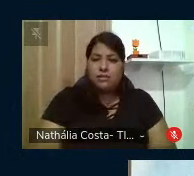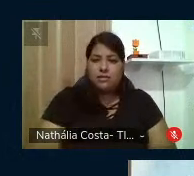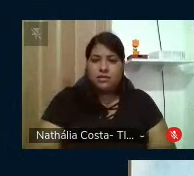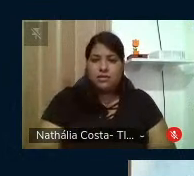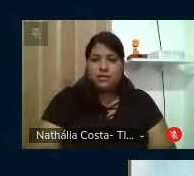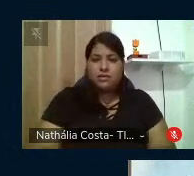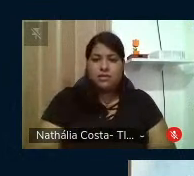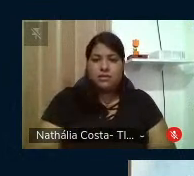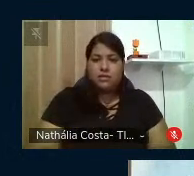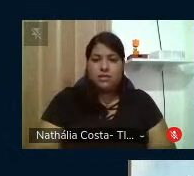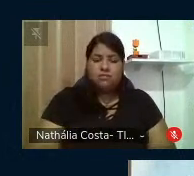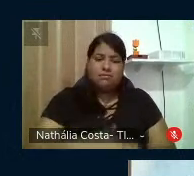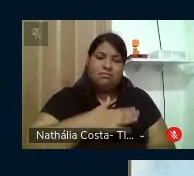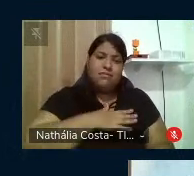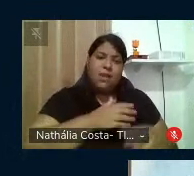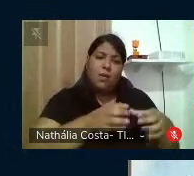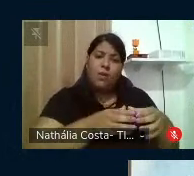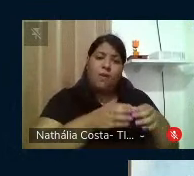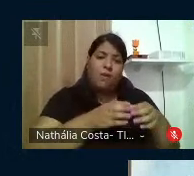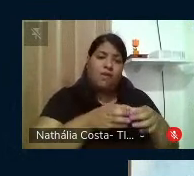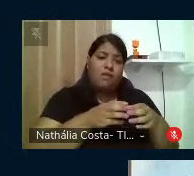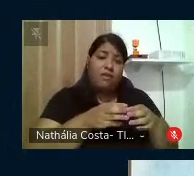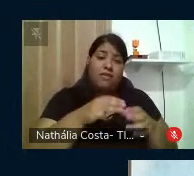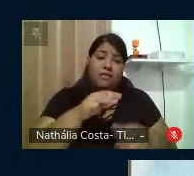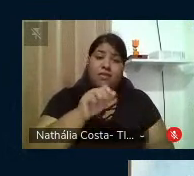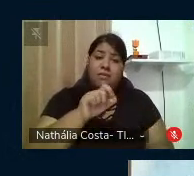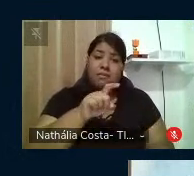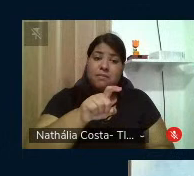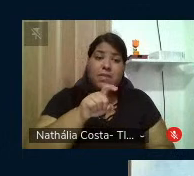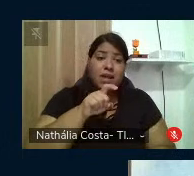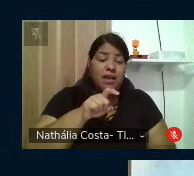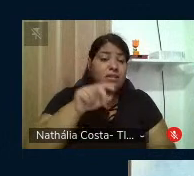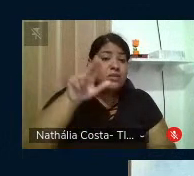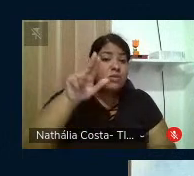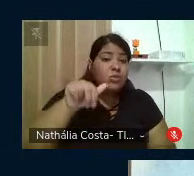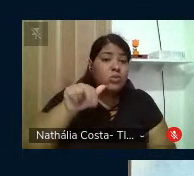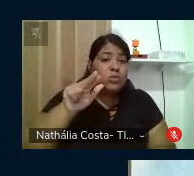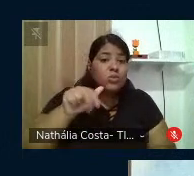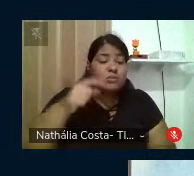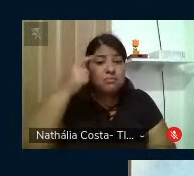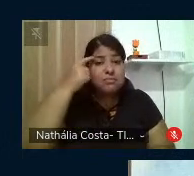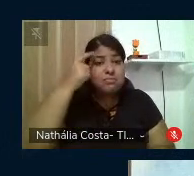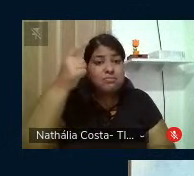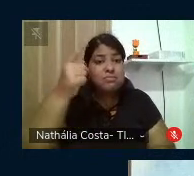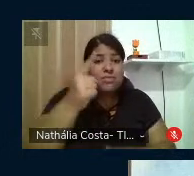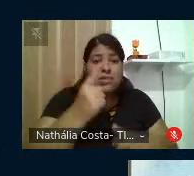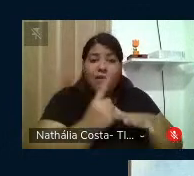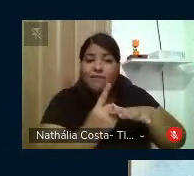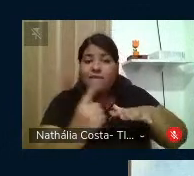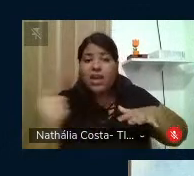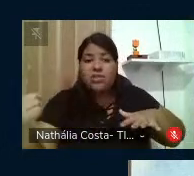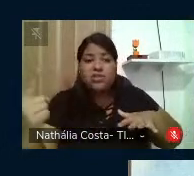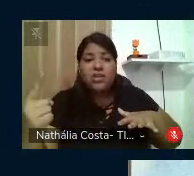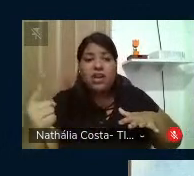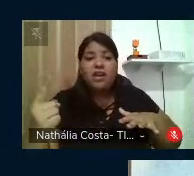Minha convivência com Marx jamais me sugeriu o meu afastamento de Cristo.